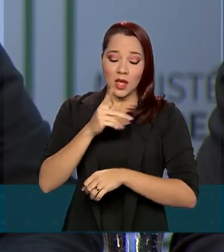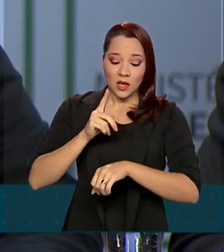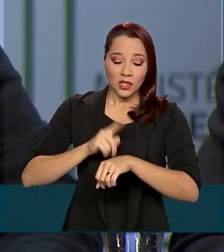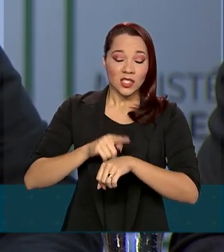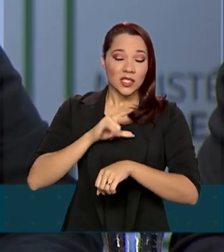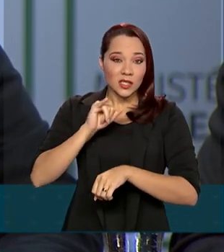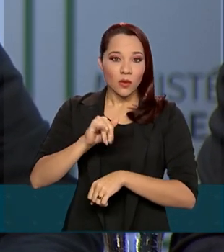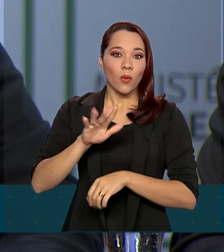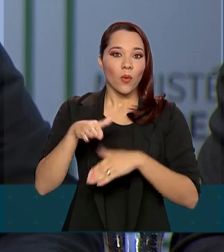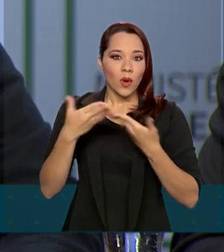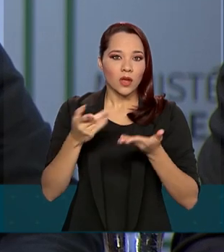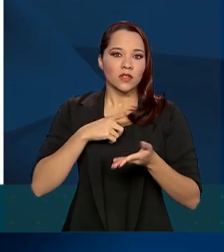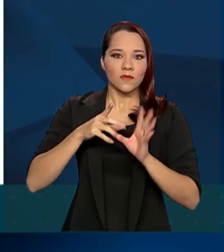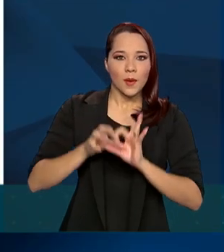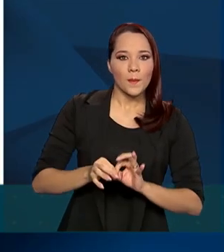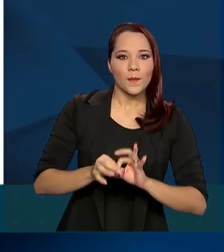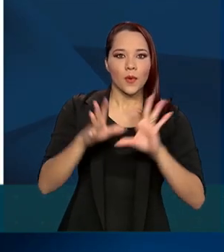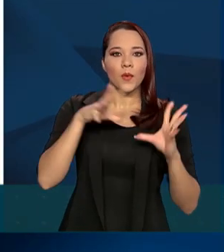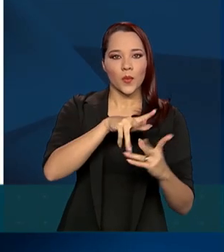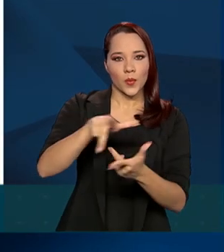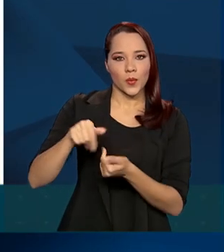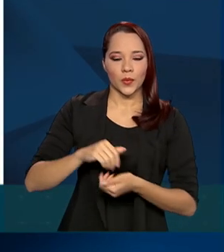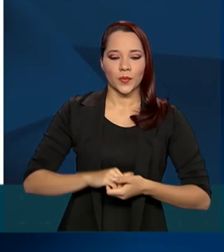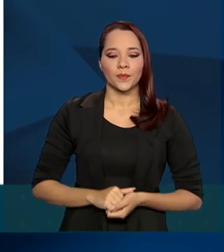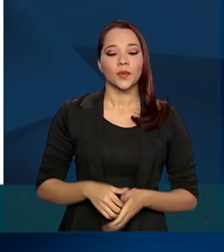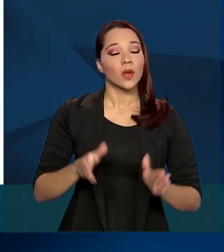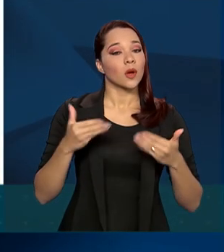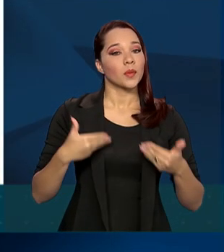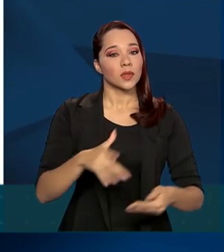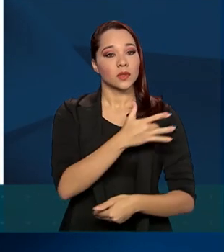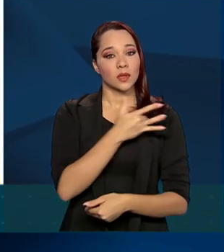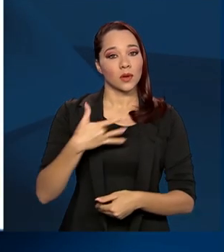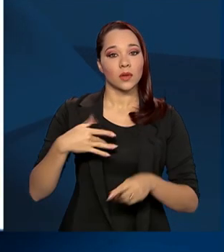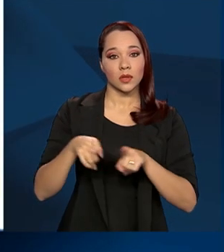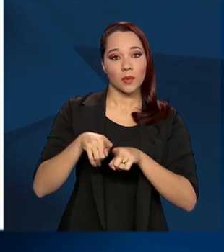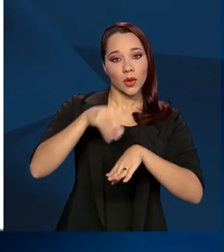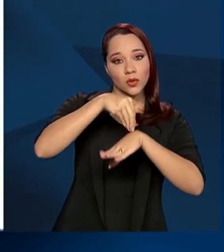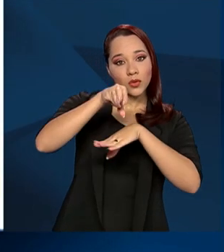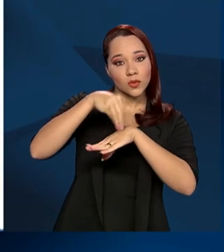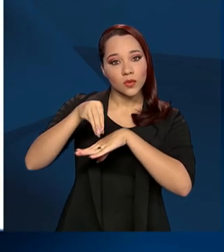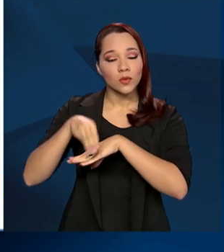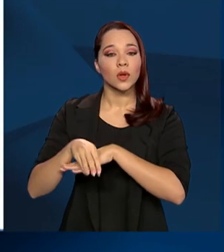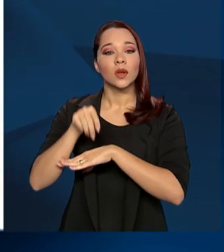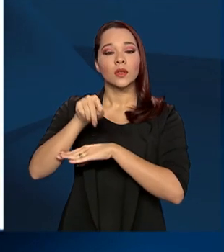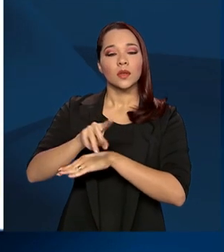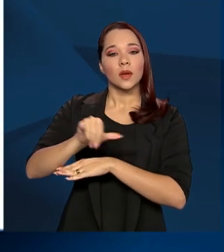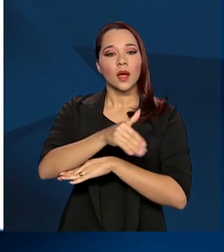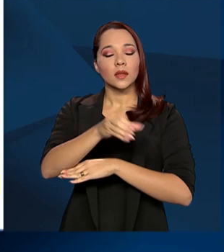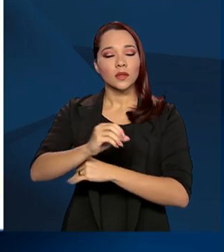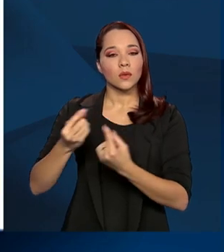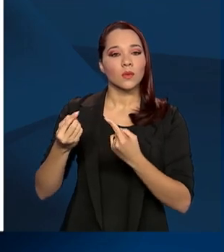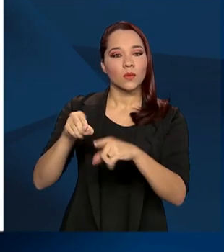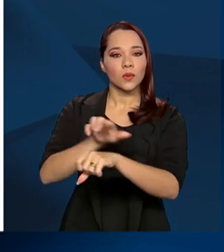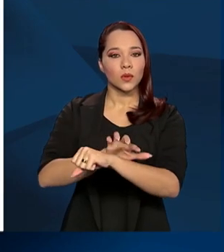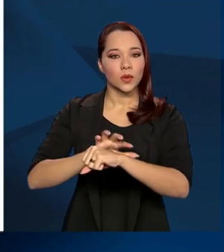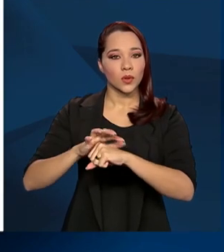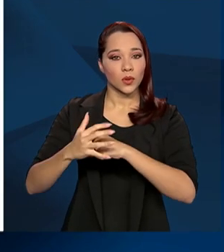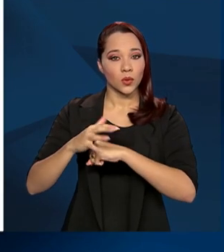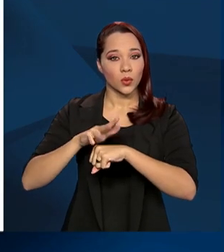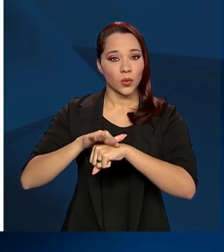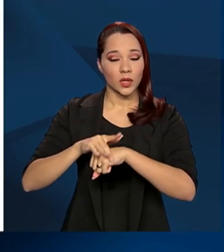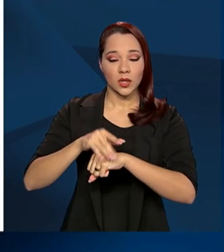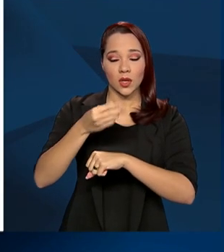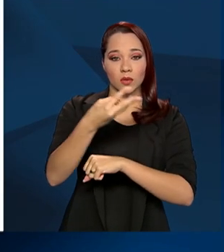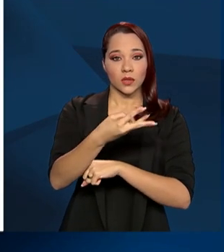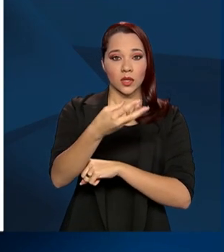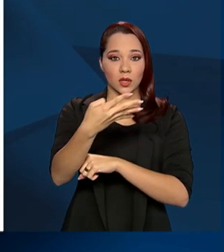disponível no mundo. O Ministério da Saúde também divulgou informações sobre as ações de combate à doença nos 34